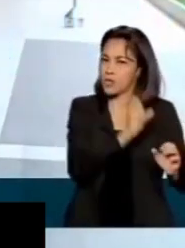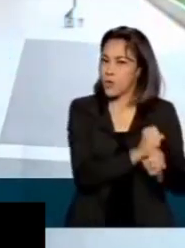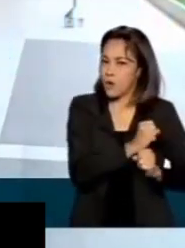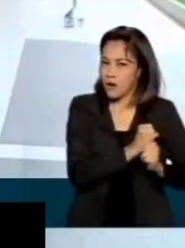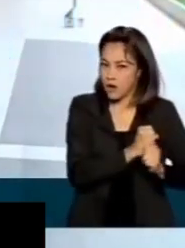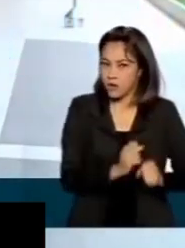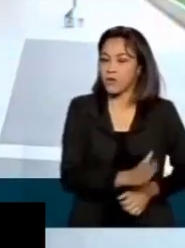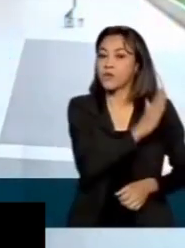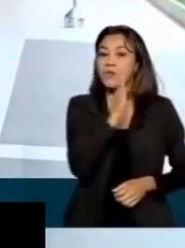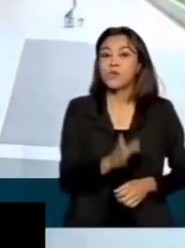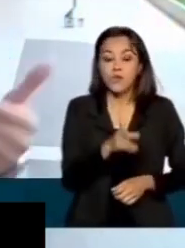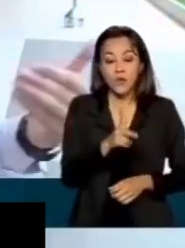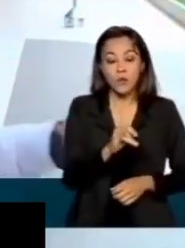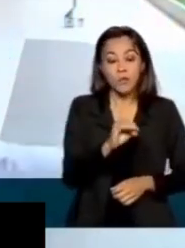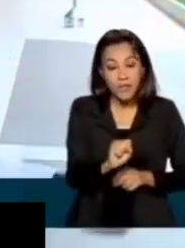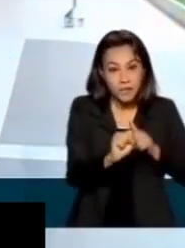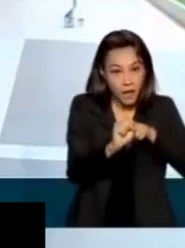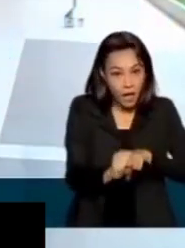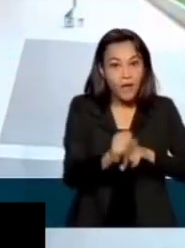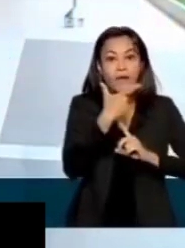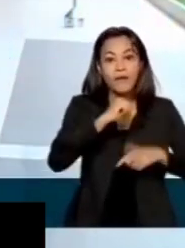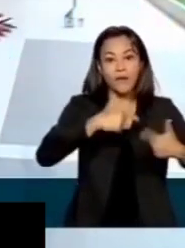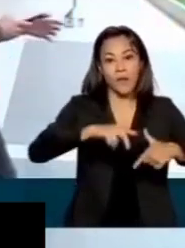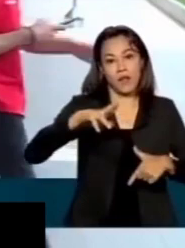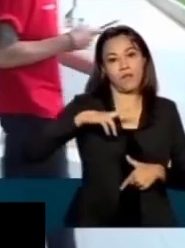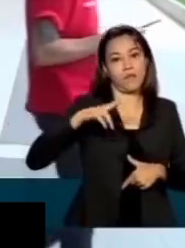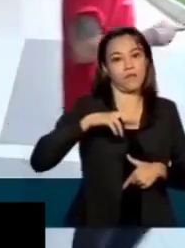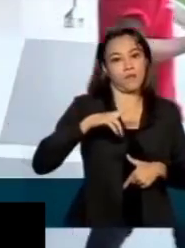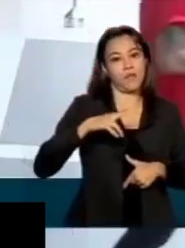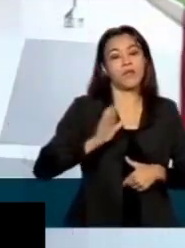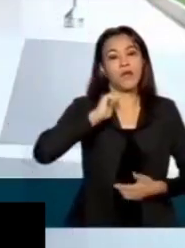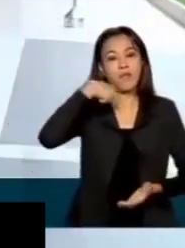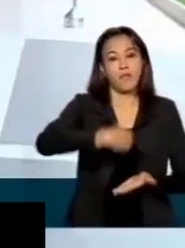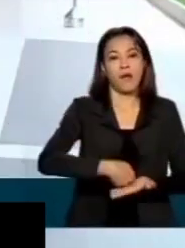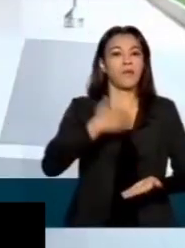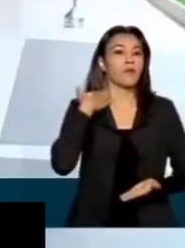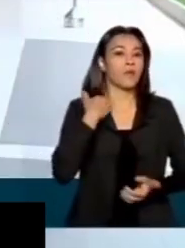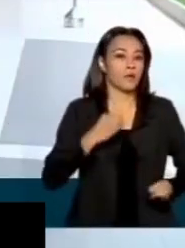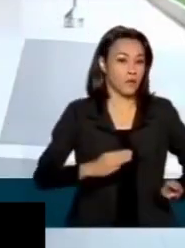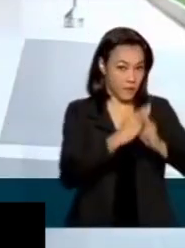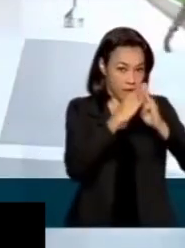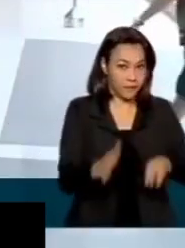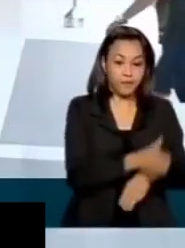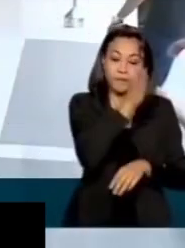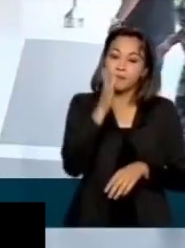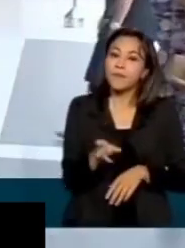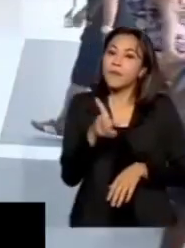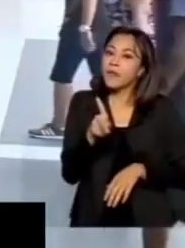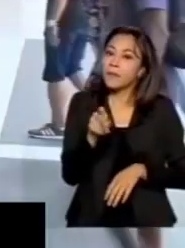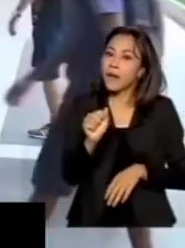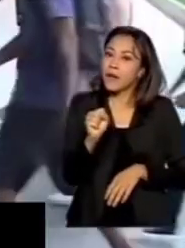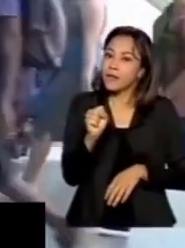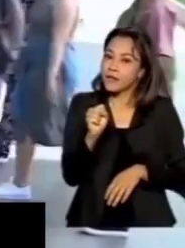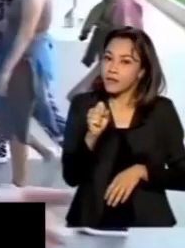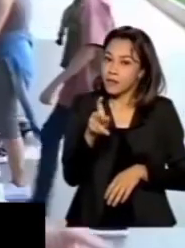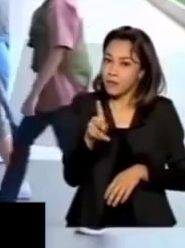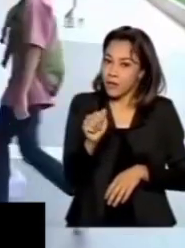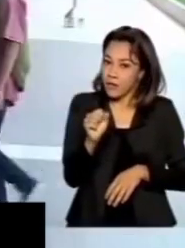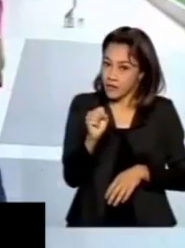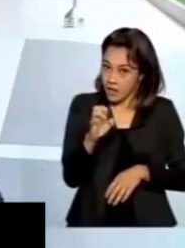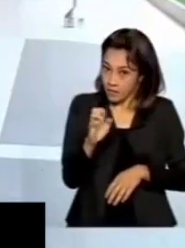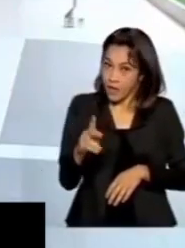PIS é destinado aos trabalhadores do setor privado e é pago na Caixa Econômica Federal. Já o PASEP é pago para servidores